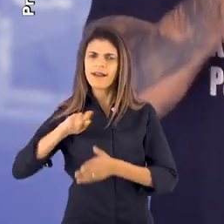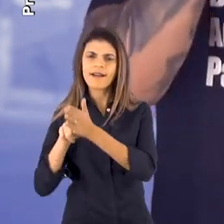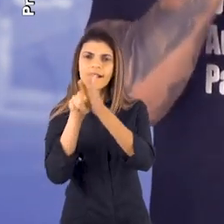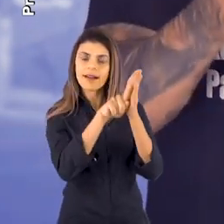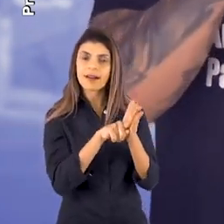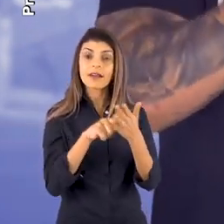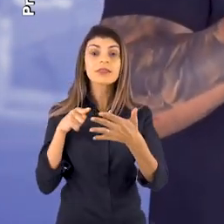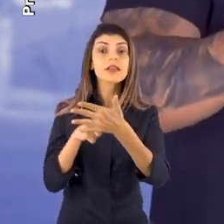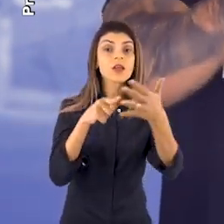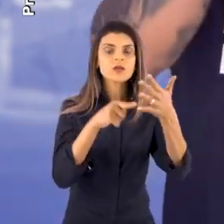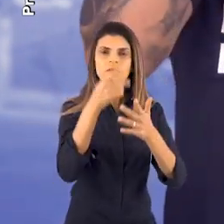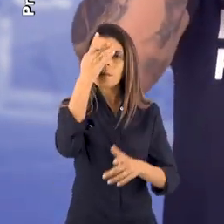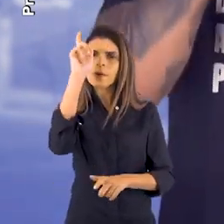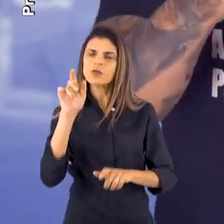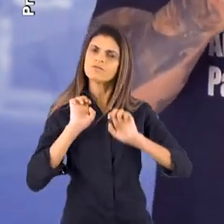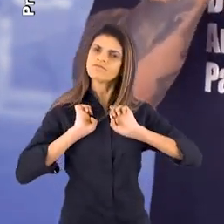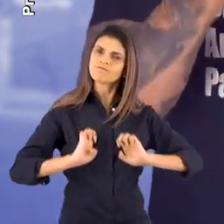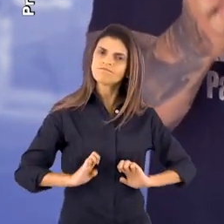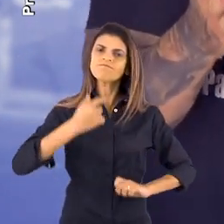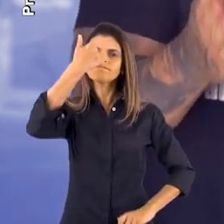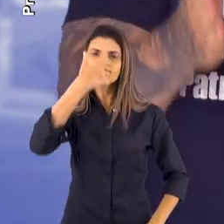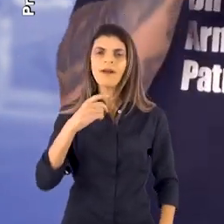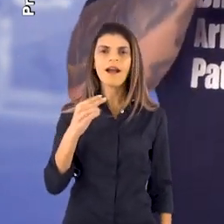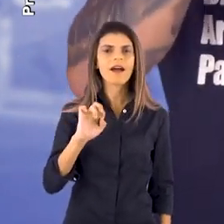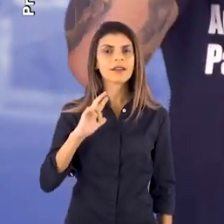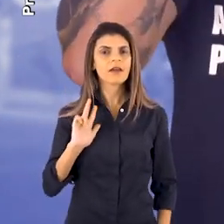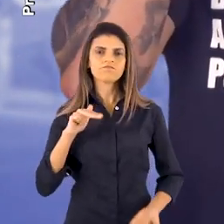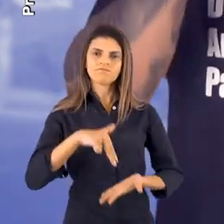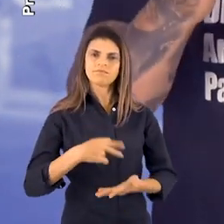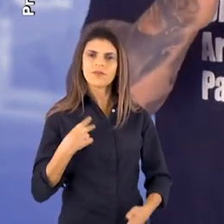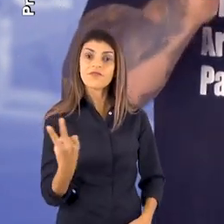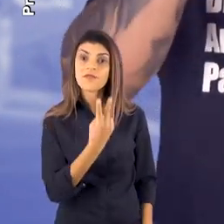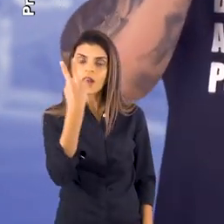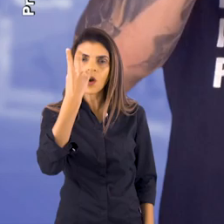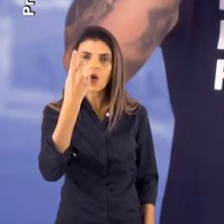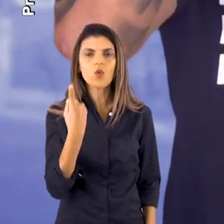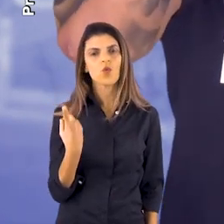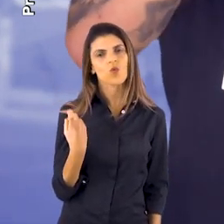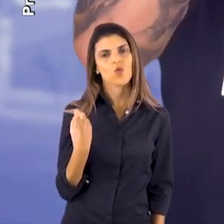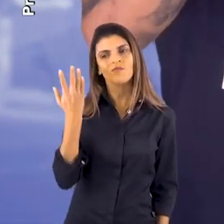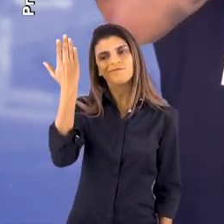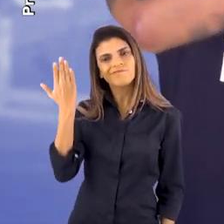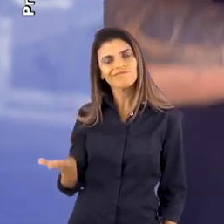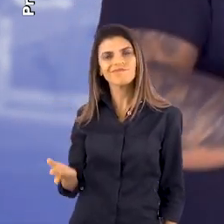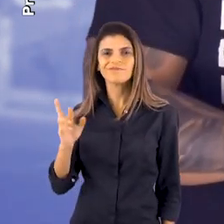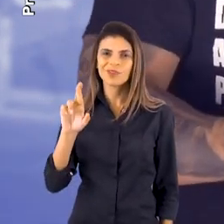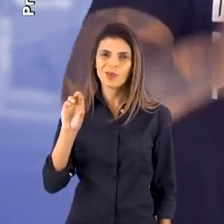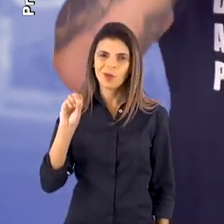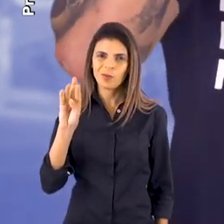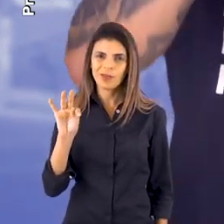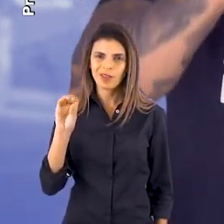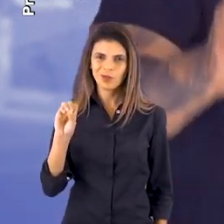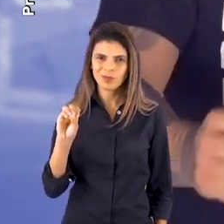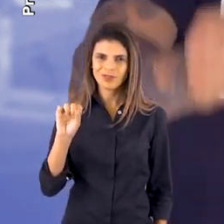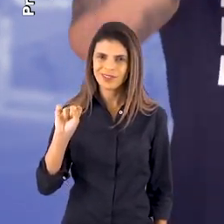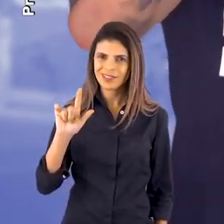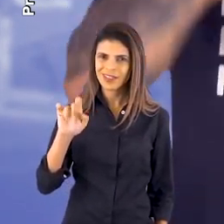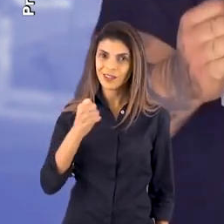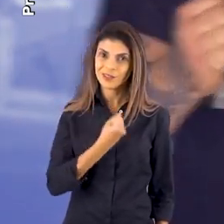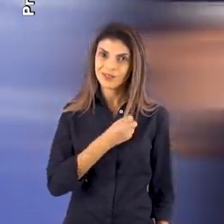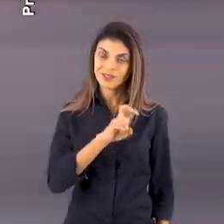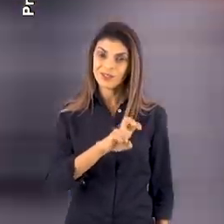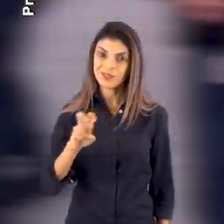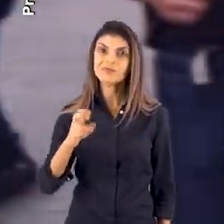nós precisamos botar pessoas com caráter, pessoas que carregam os valores morais. E nós só temos uma pessoa em São Gonçalo, Roberto Salles,